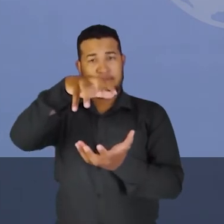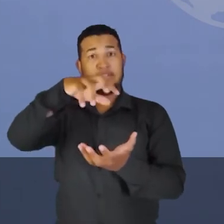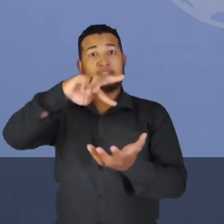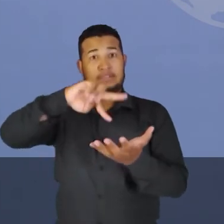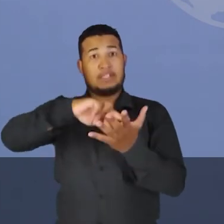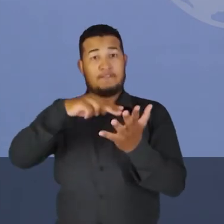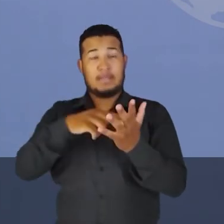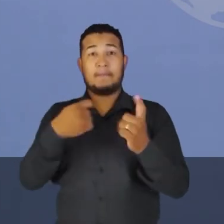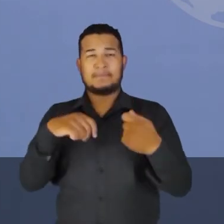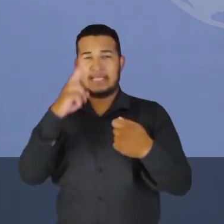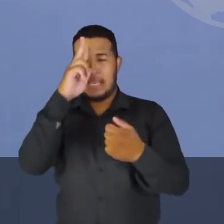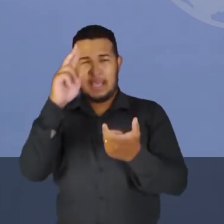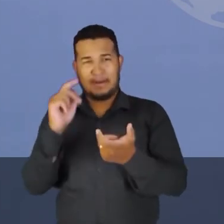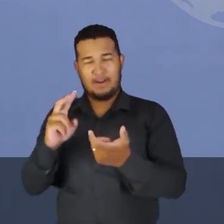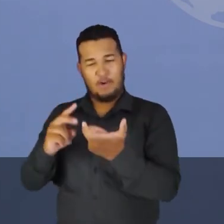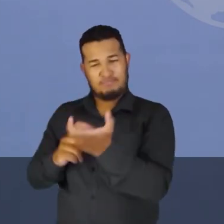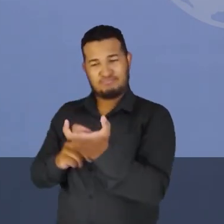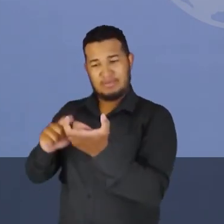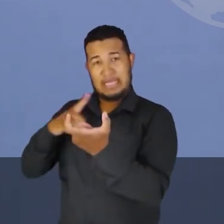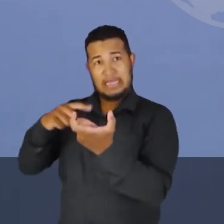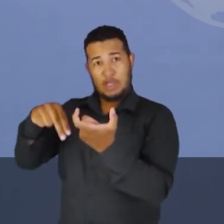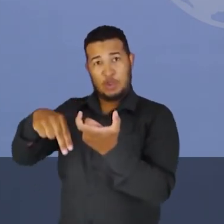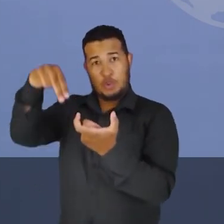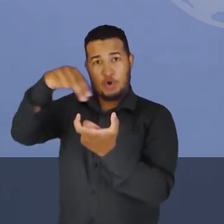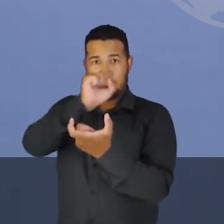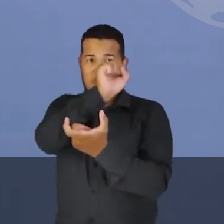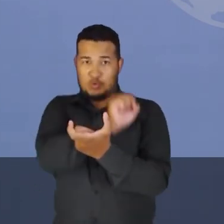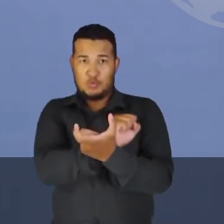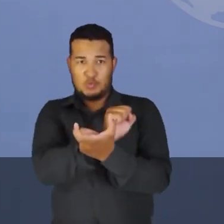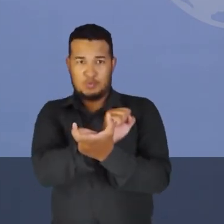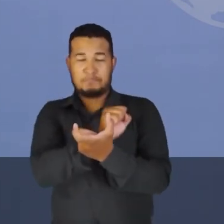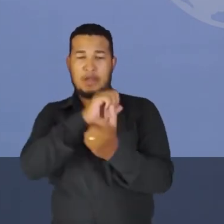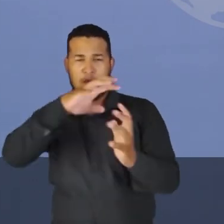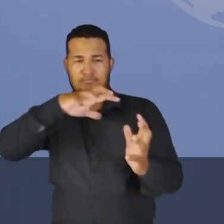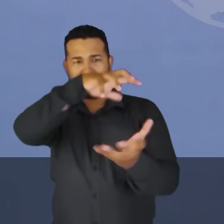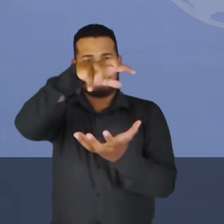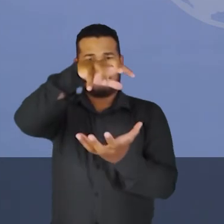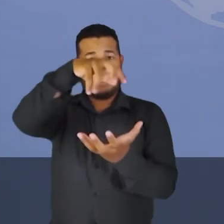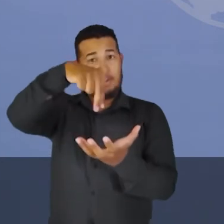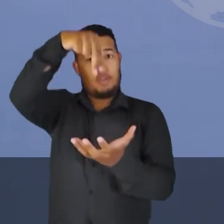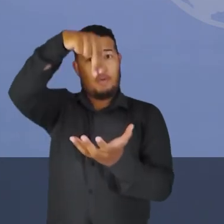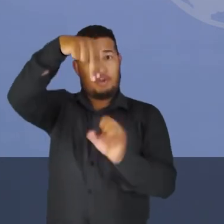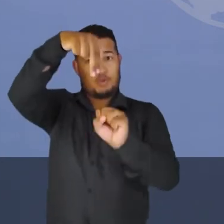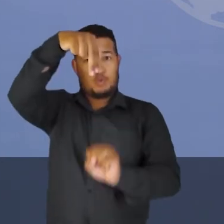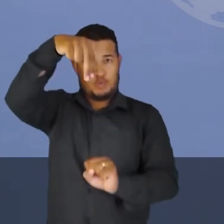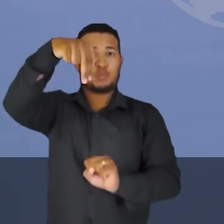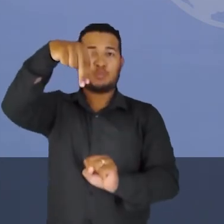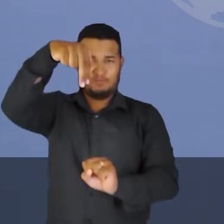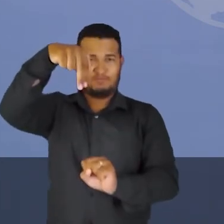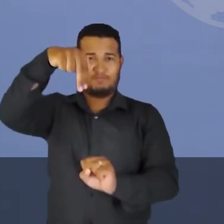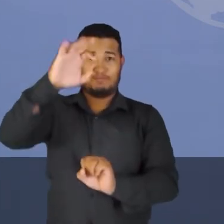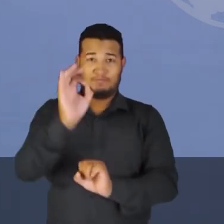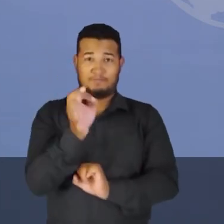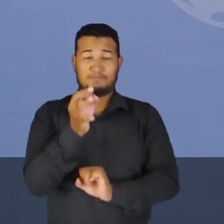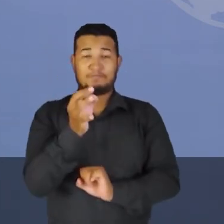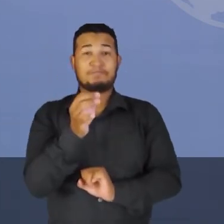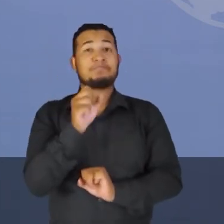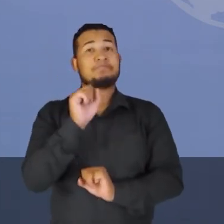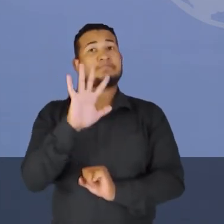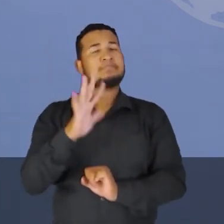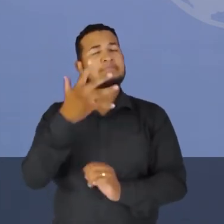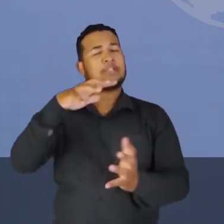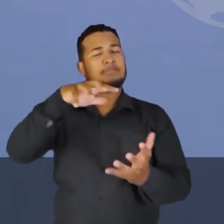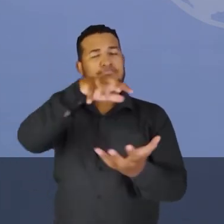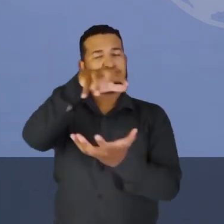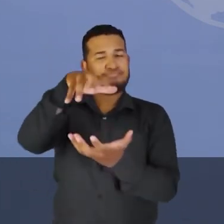e tem um polo sul magnético. Um norte magnético e um sul magnético. Se a Terra é esse